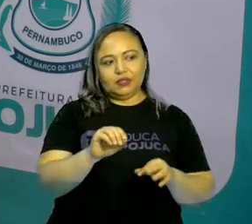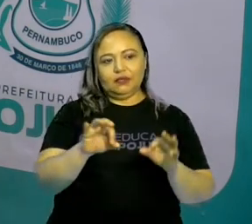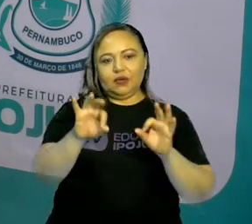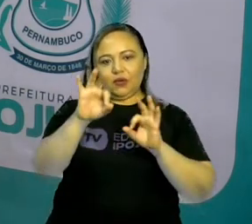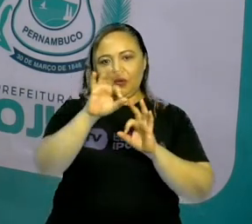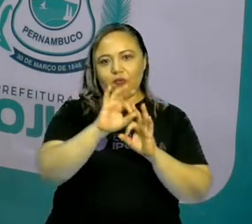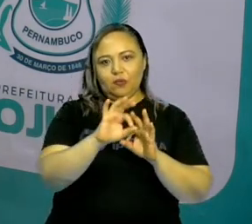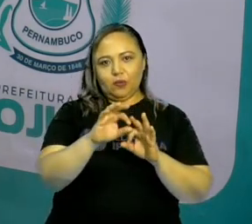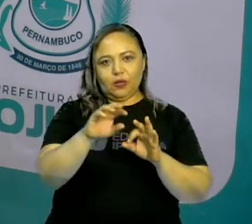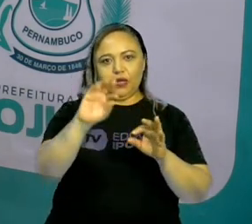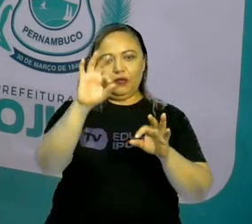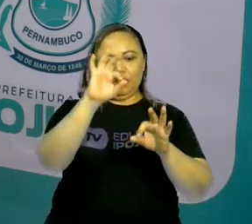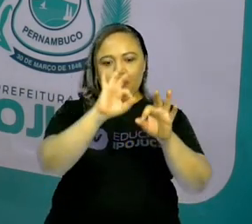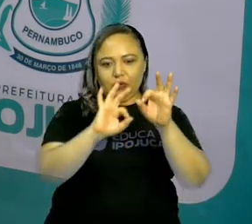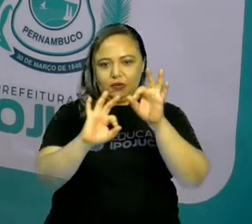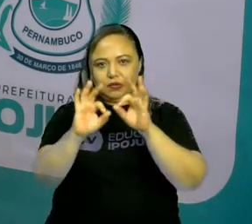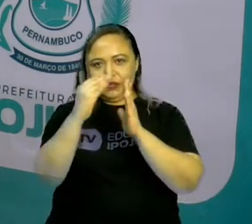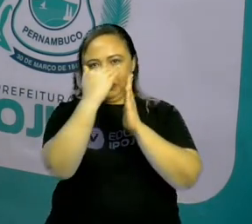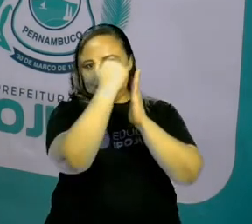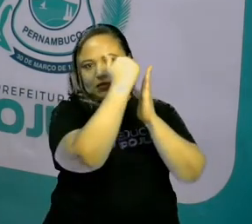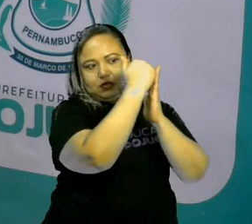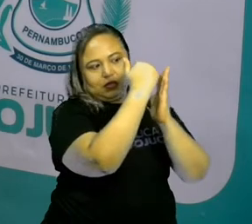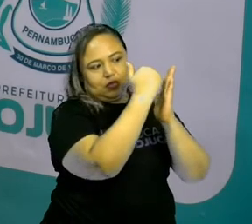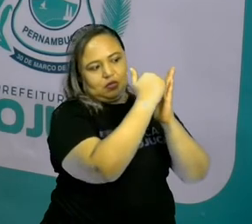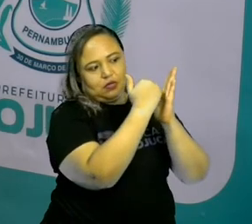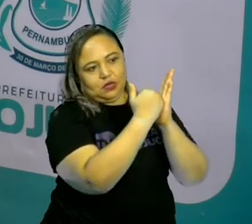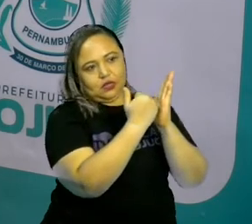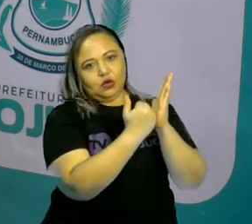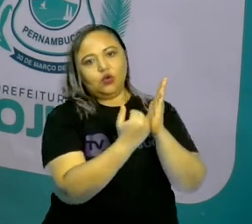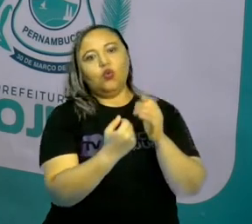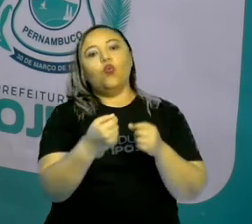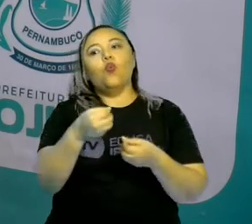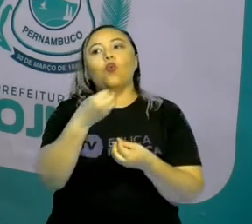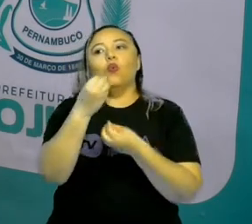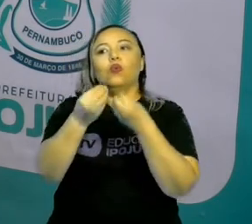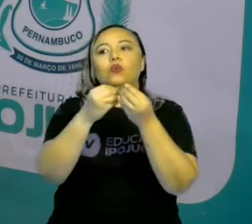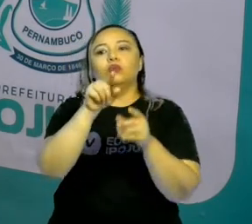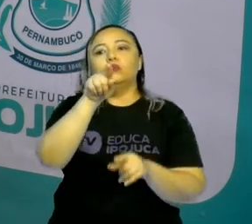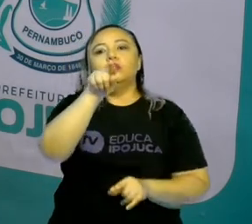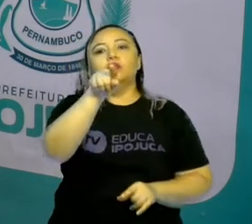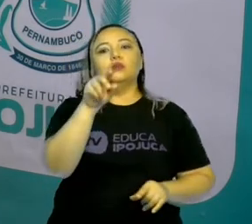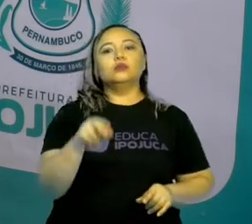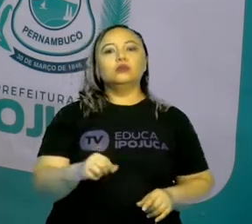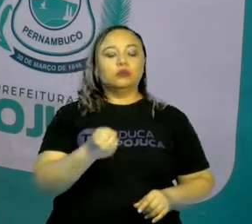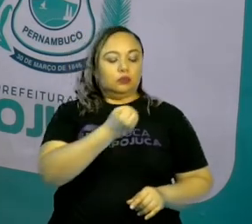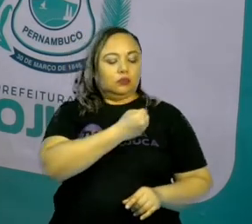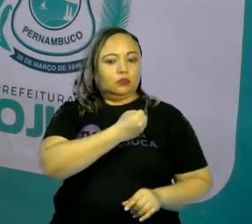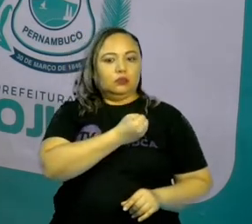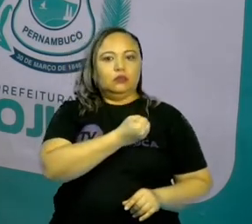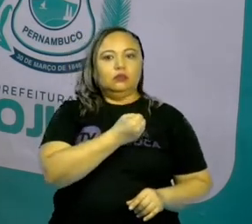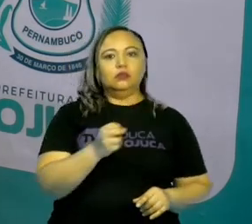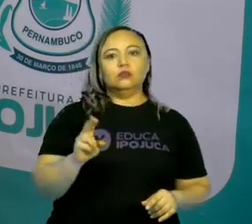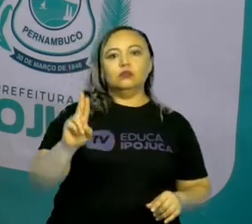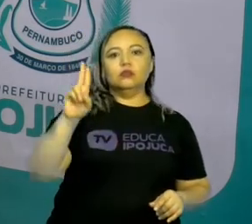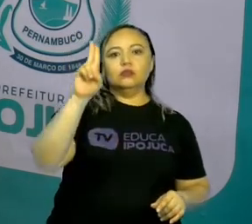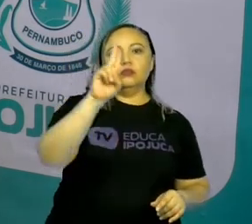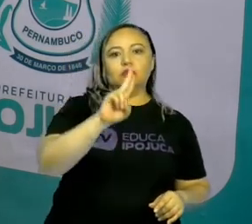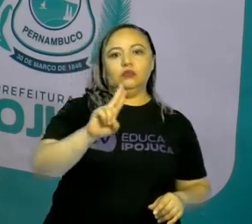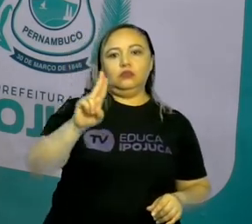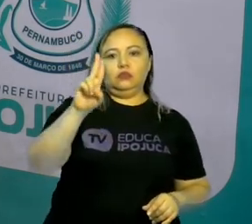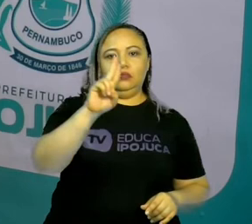que você utiliza os números em seu dia a dia. Ou seja, de que forma você,